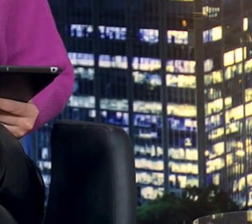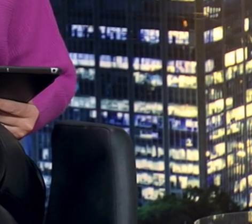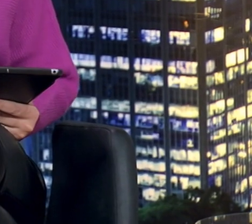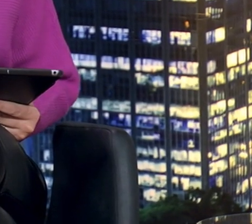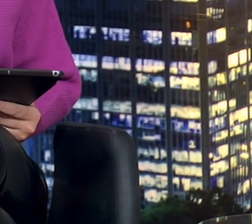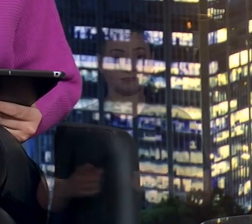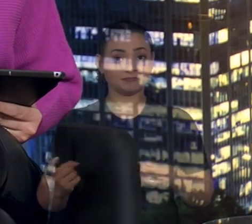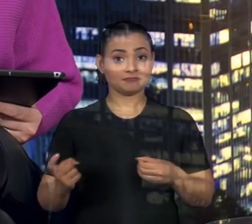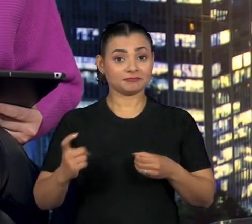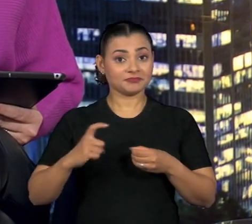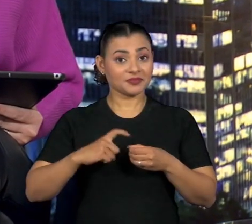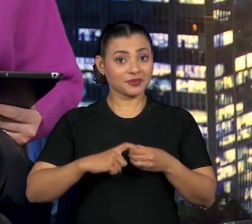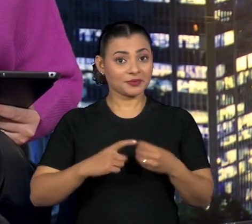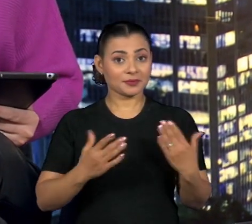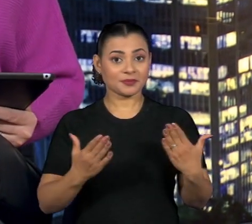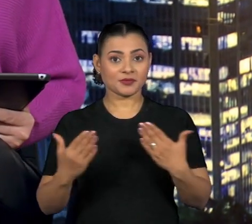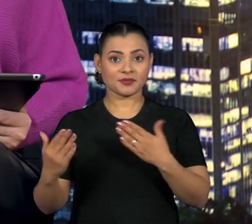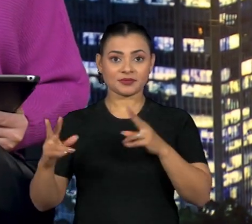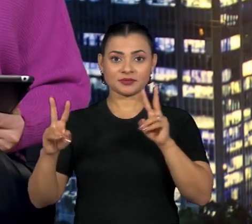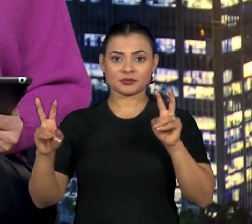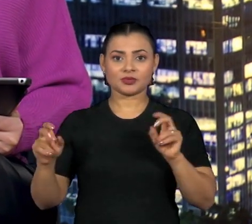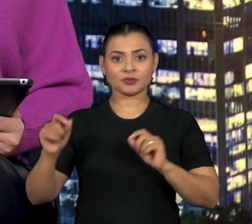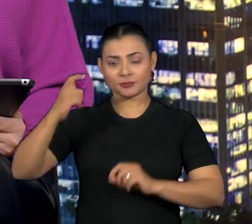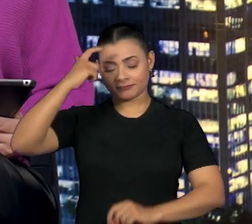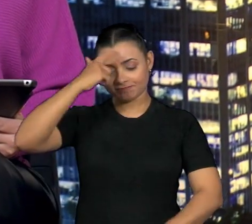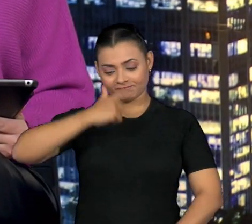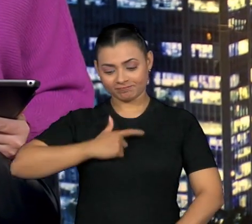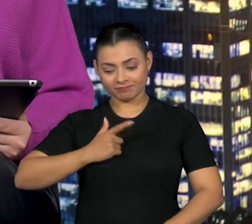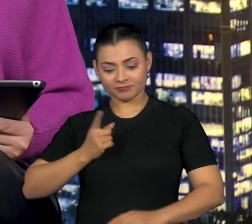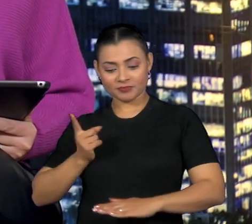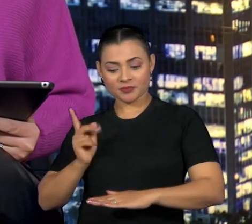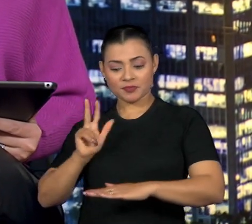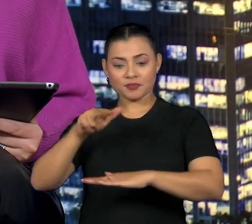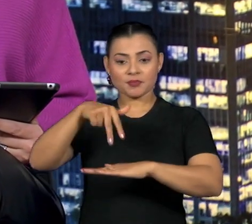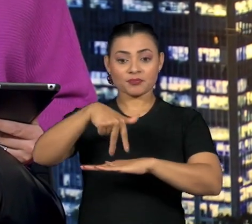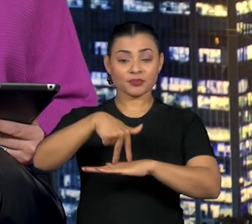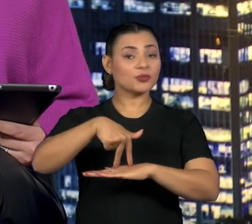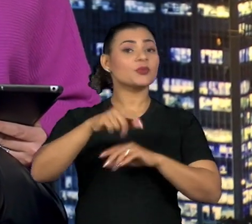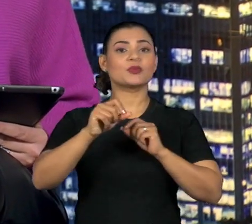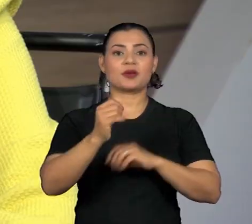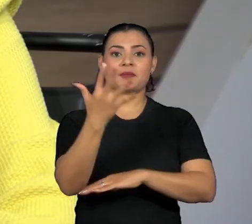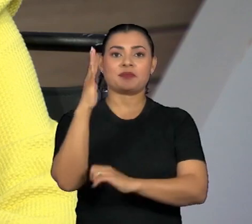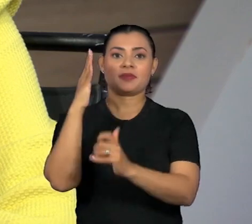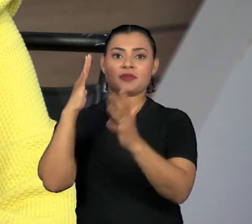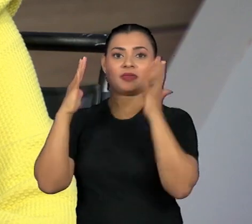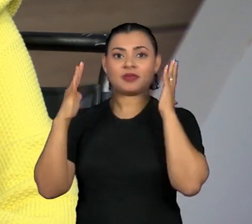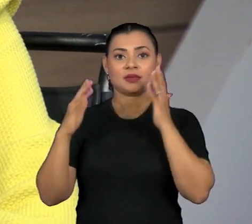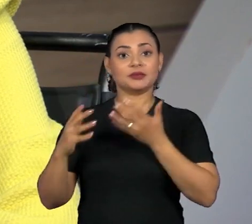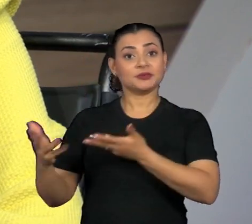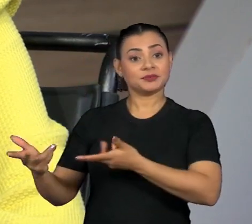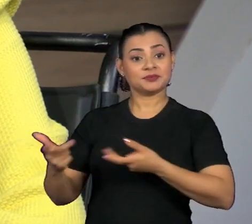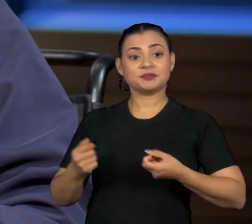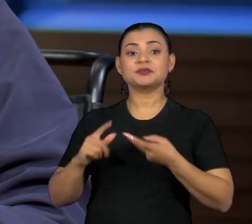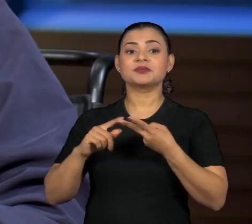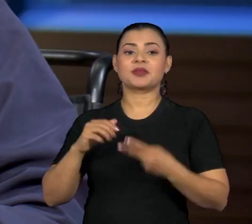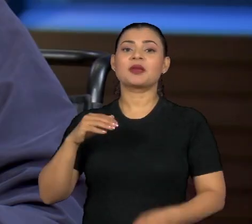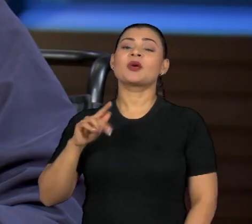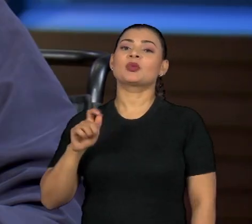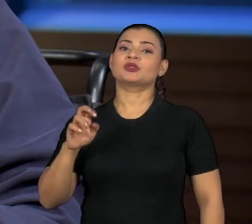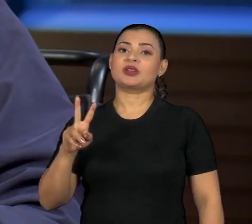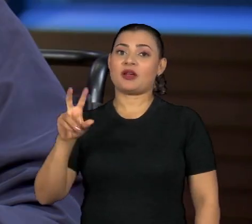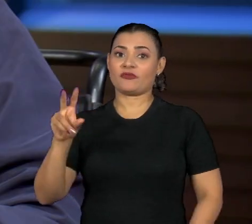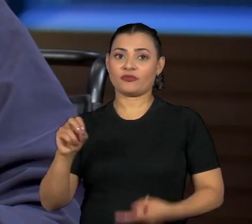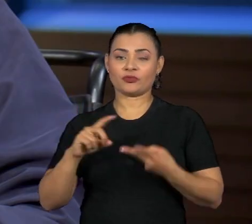Voltamos a conversar sobre o nosso papel no meio ambiente com a bioarqueóloga Mercedes Okumura, com o geógrafo Gustavo